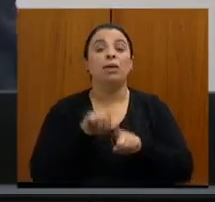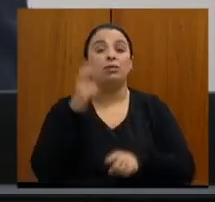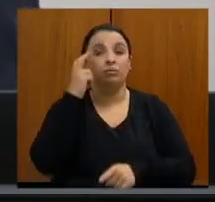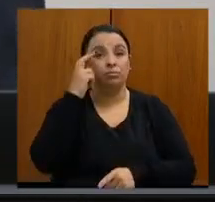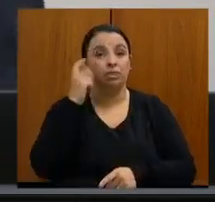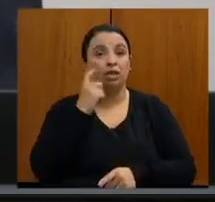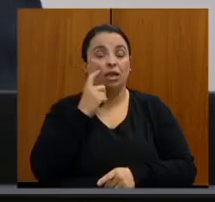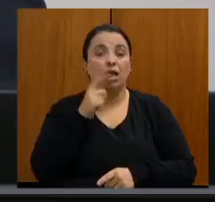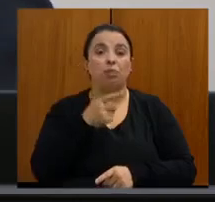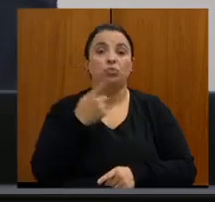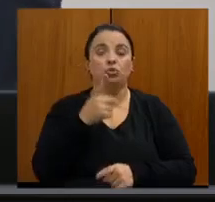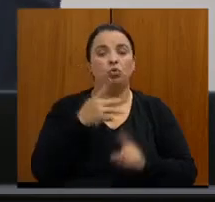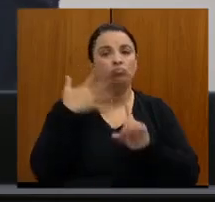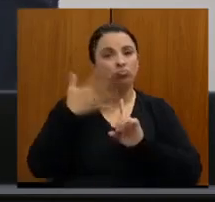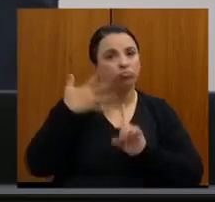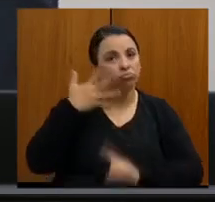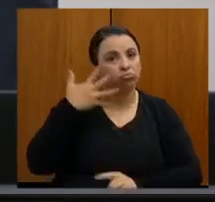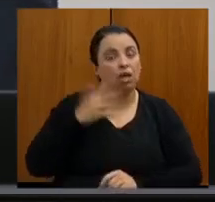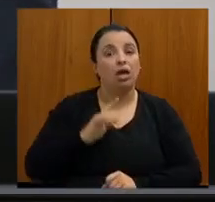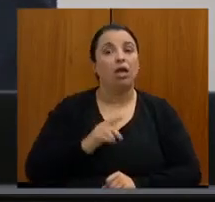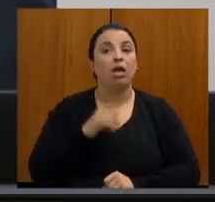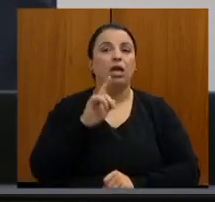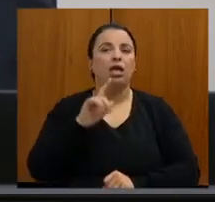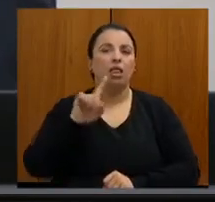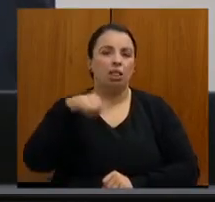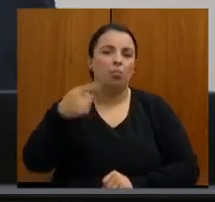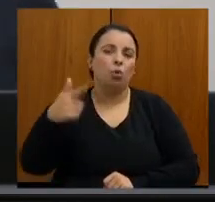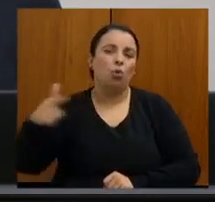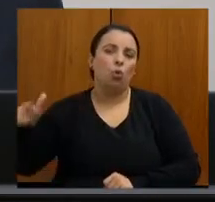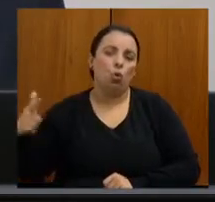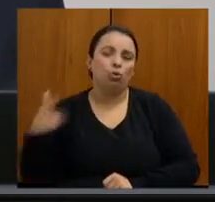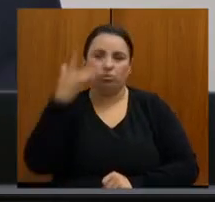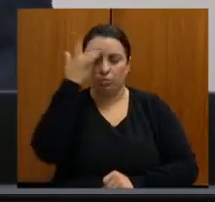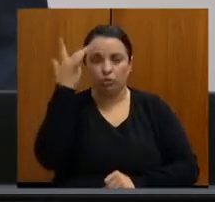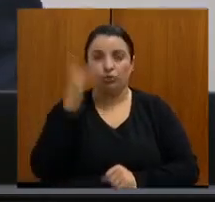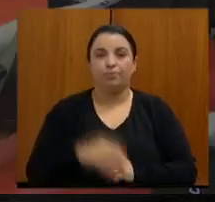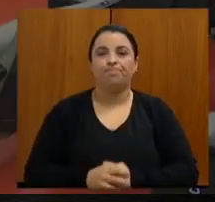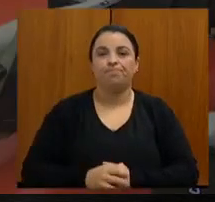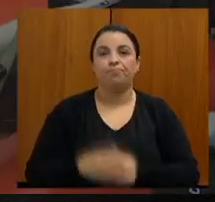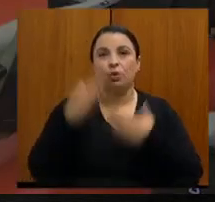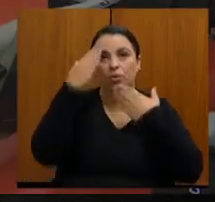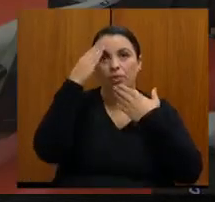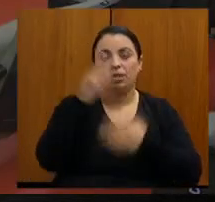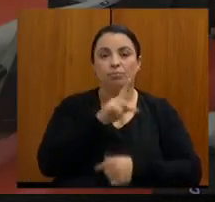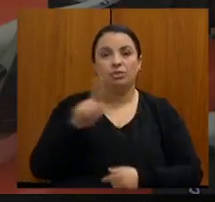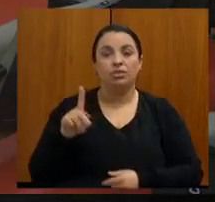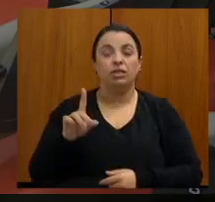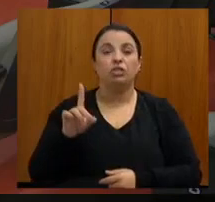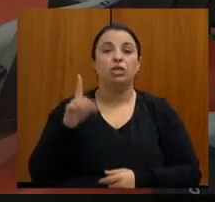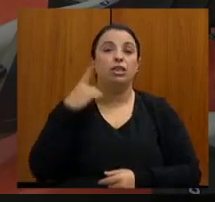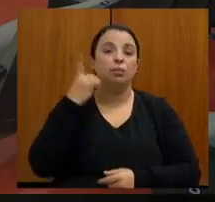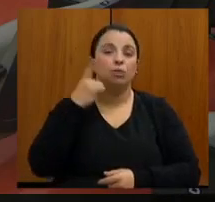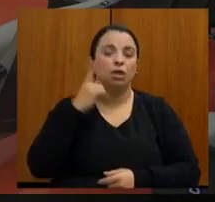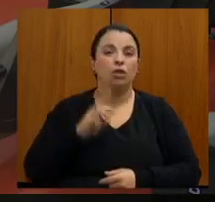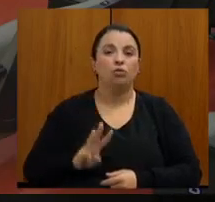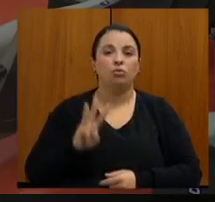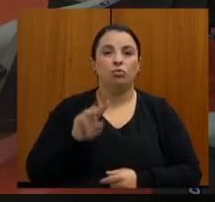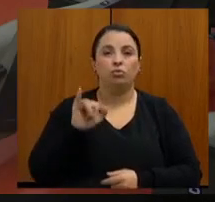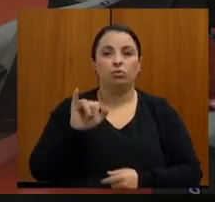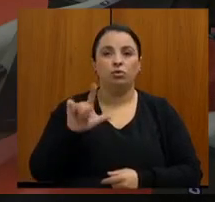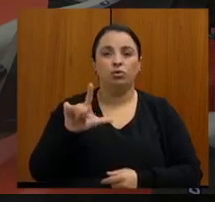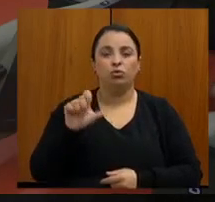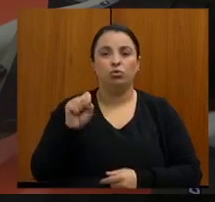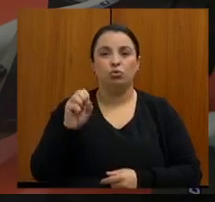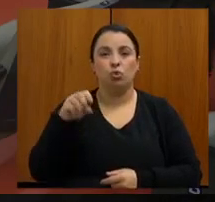e depois a gente passa para os outros convidados. Muito obrigado, presidente, deputado Wilson, cumprimentando nosso secretário,